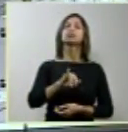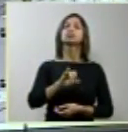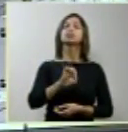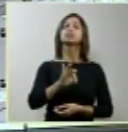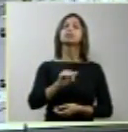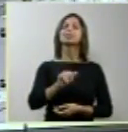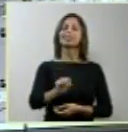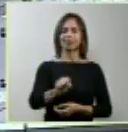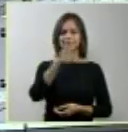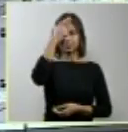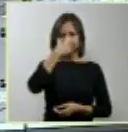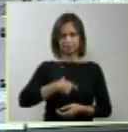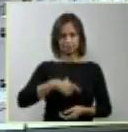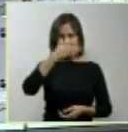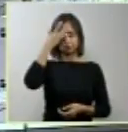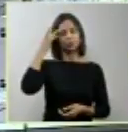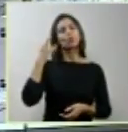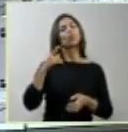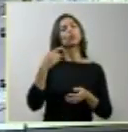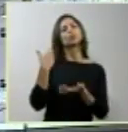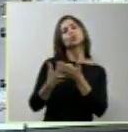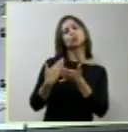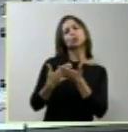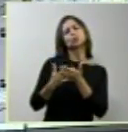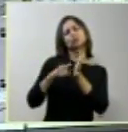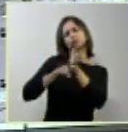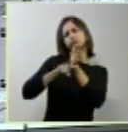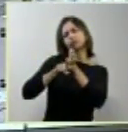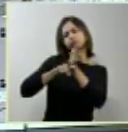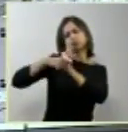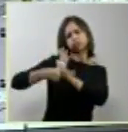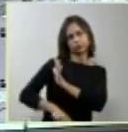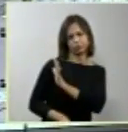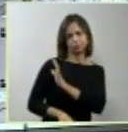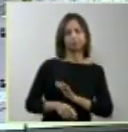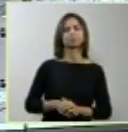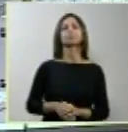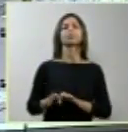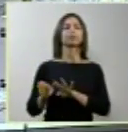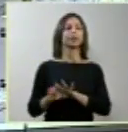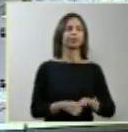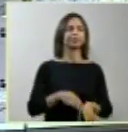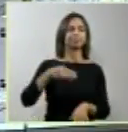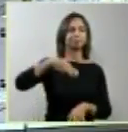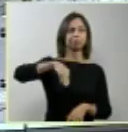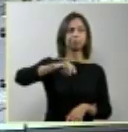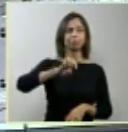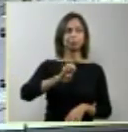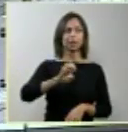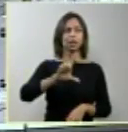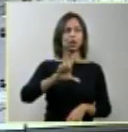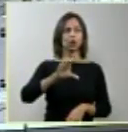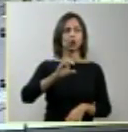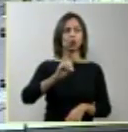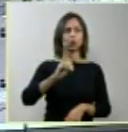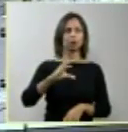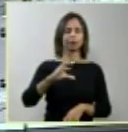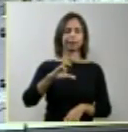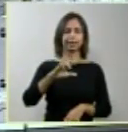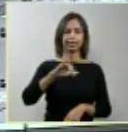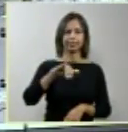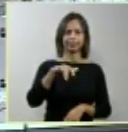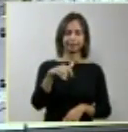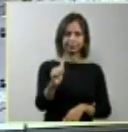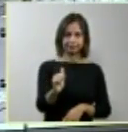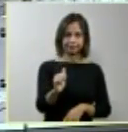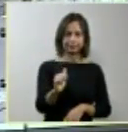acrescentar alguma coisa, neurocrania é um defeito menos acentuado na